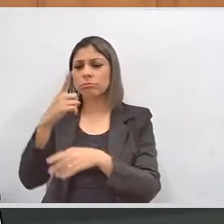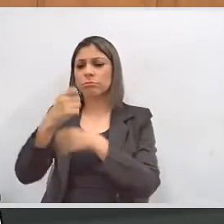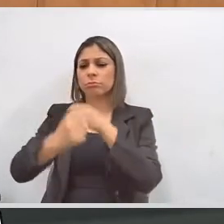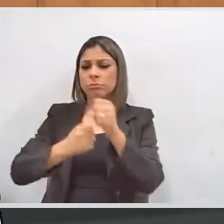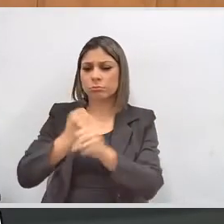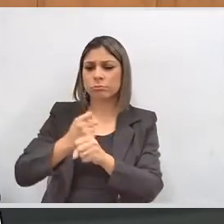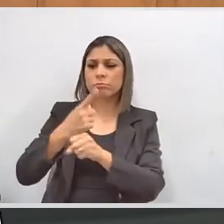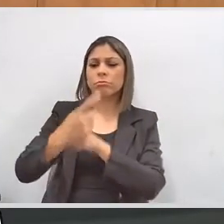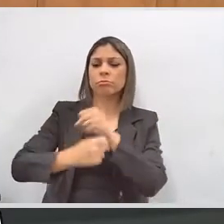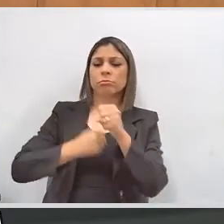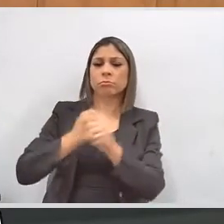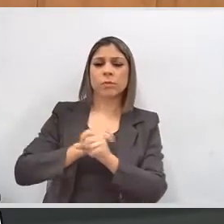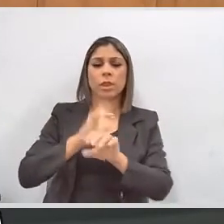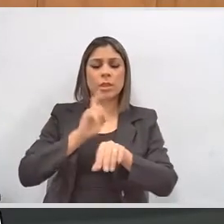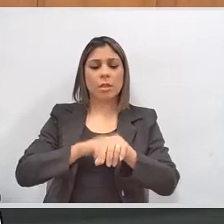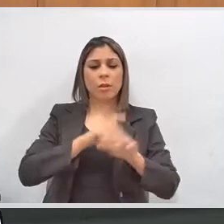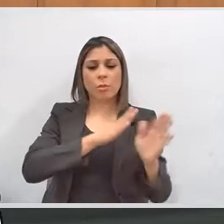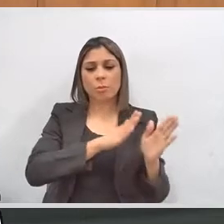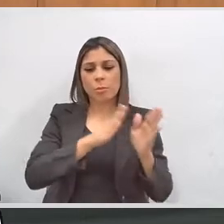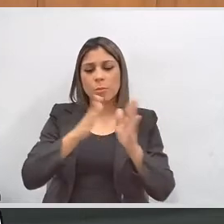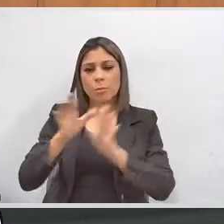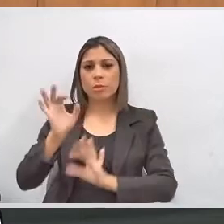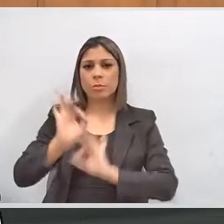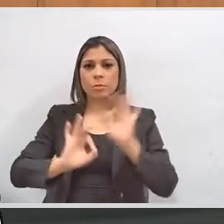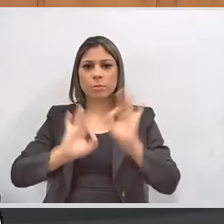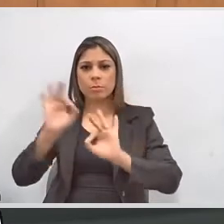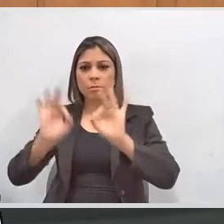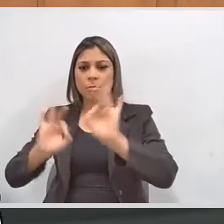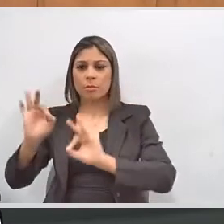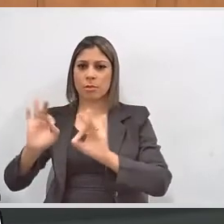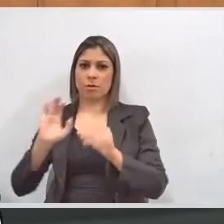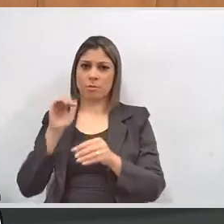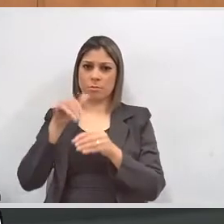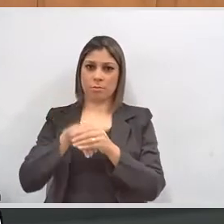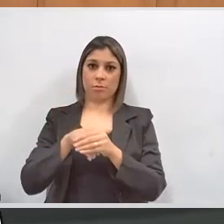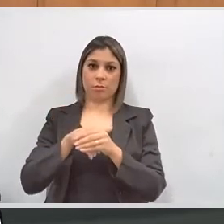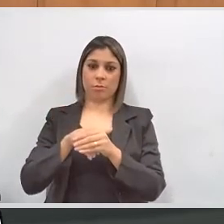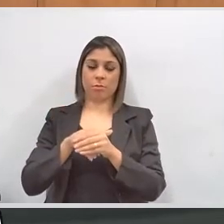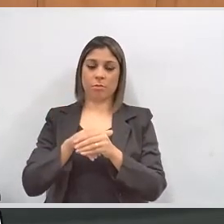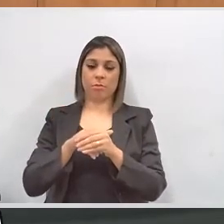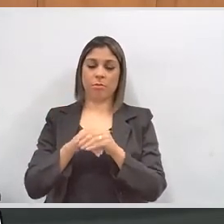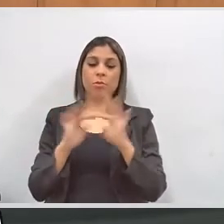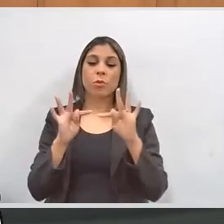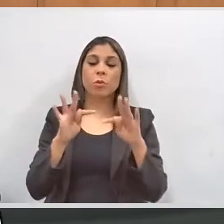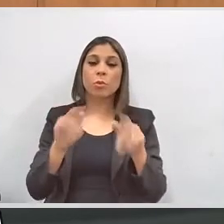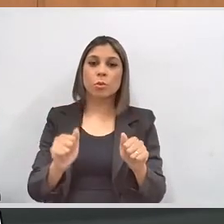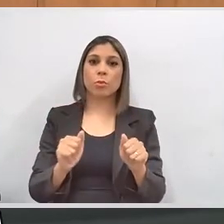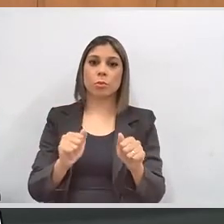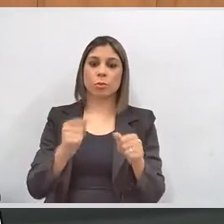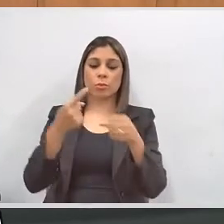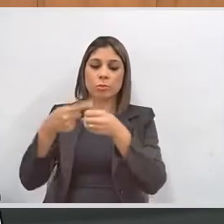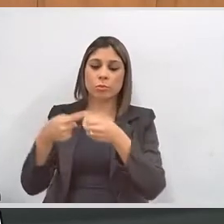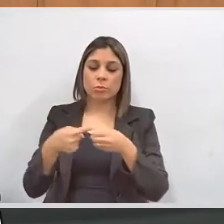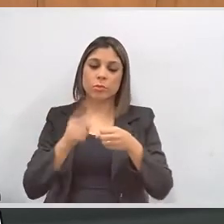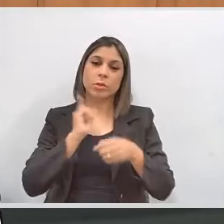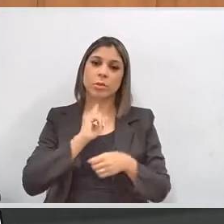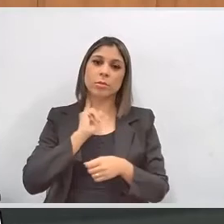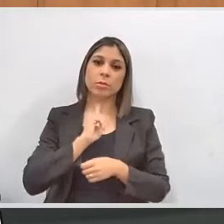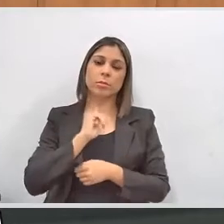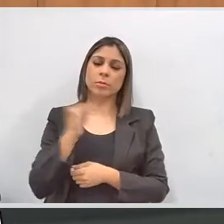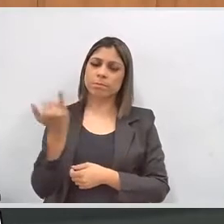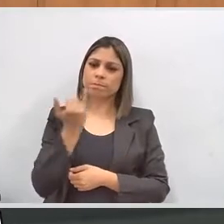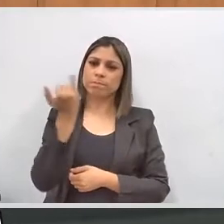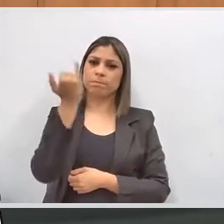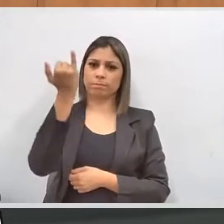todos os anos preparatórios das eleições. Os municípios mineiros ainda são uma fonte de recursos humanos